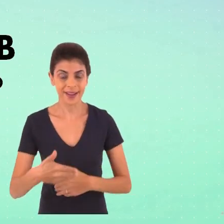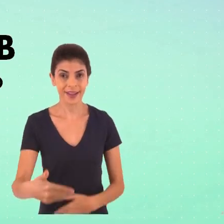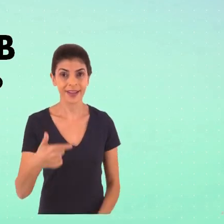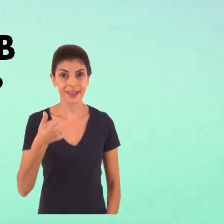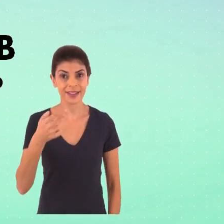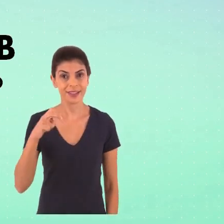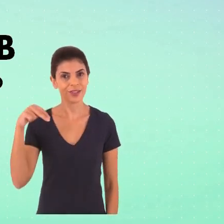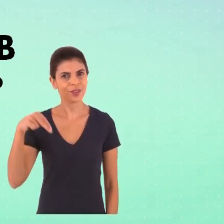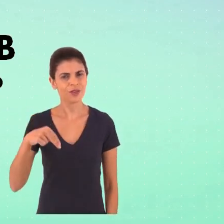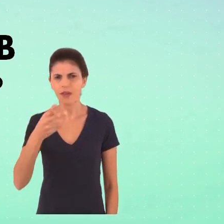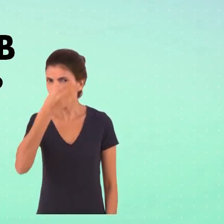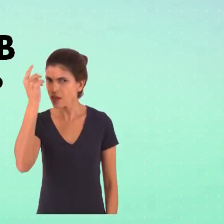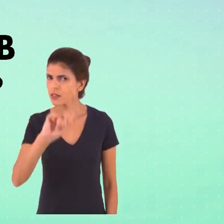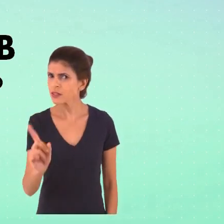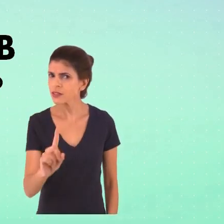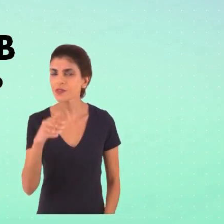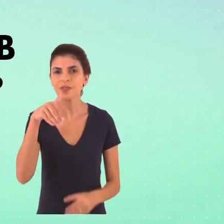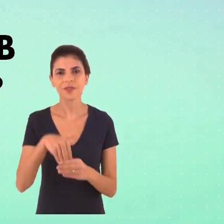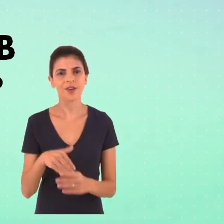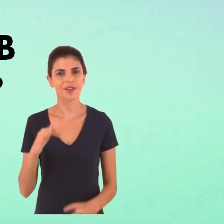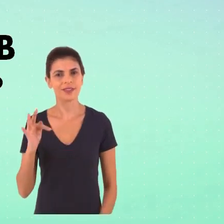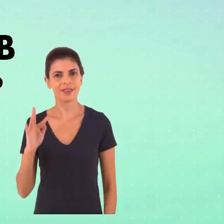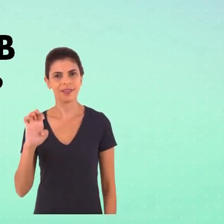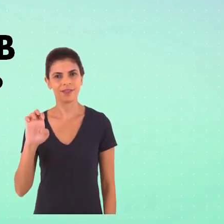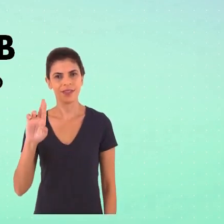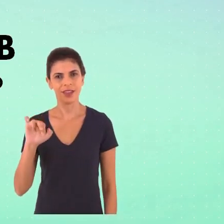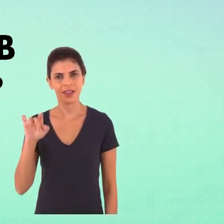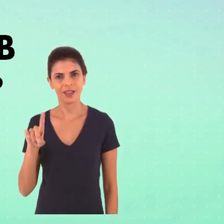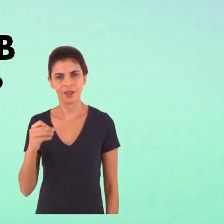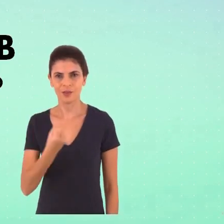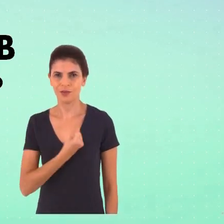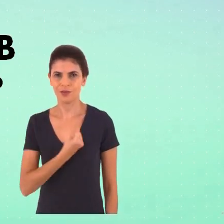No dia 15 de novembro, não se esqueça, vote Fernanda Ataíde. Vote PSB.